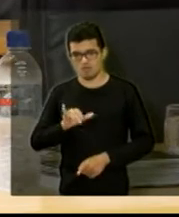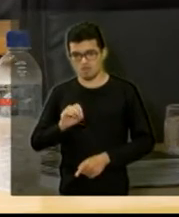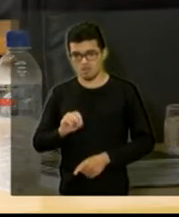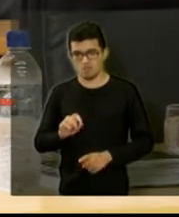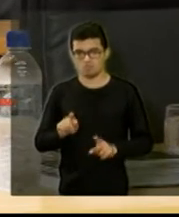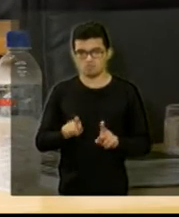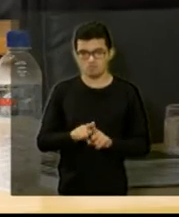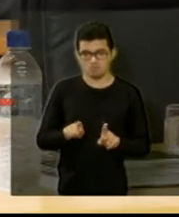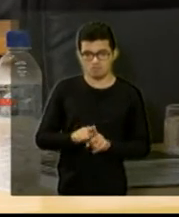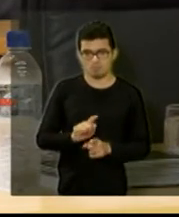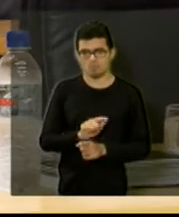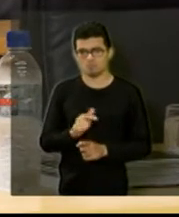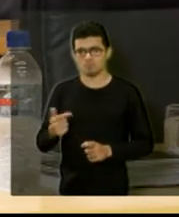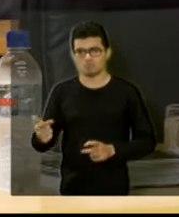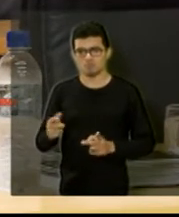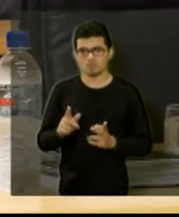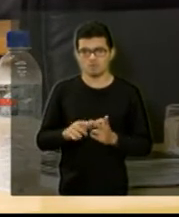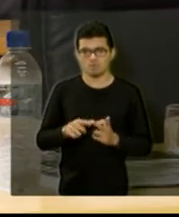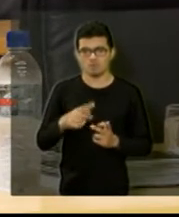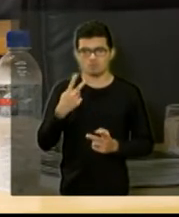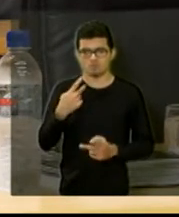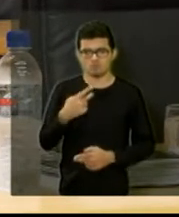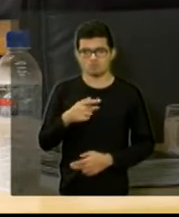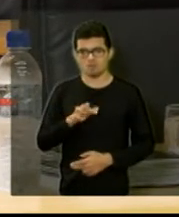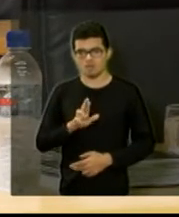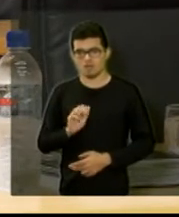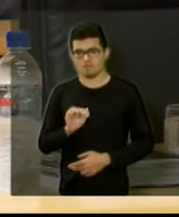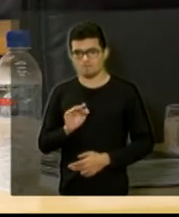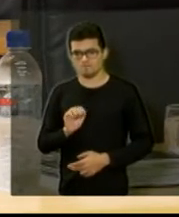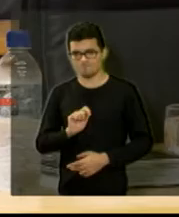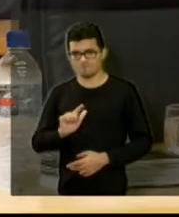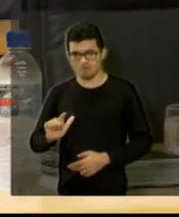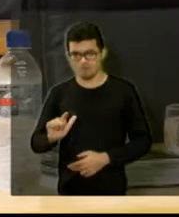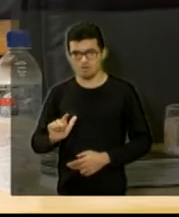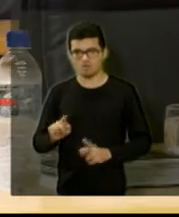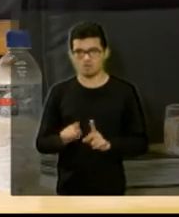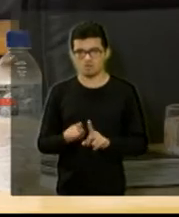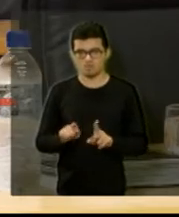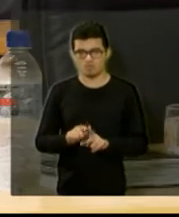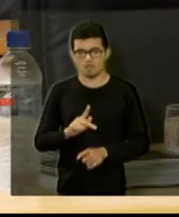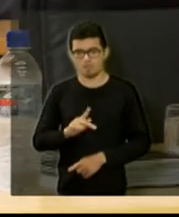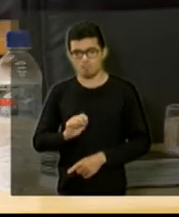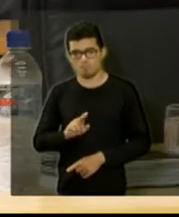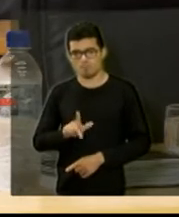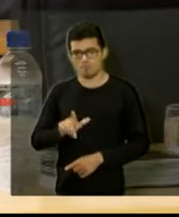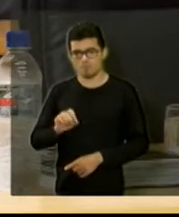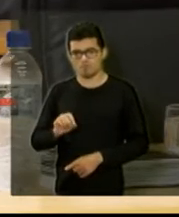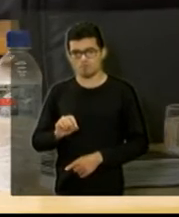vereadores eleitos também que estão aqui, o Rafael de Angelo, o Paulo Landim e o Roger.